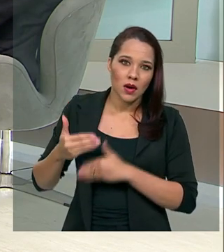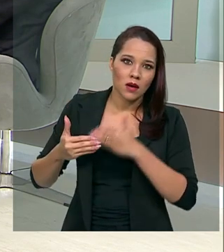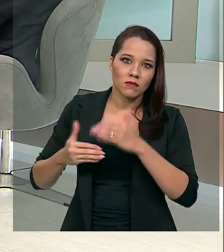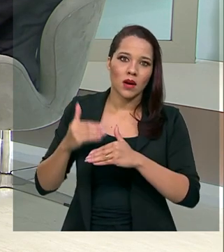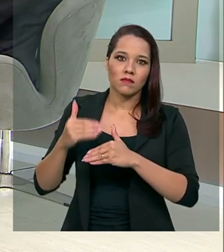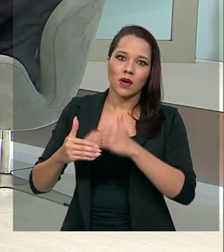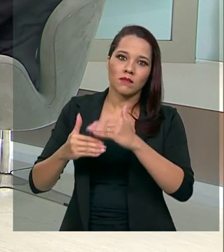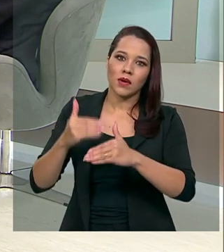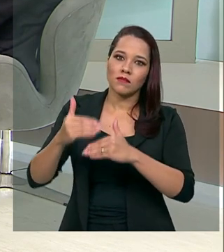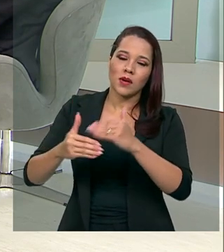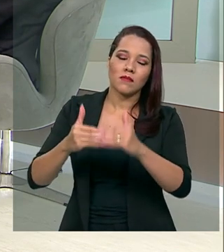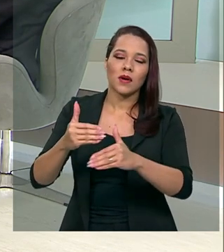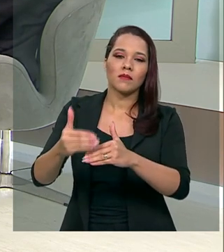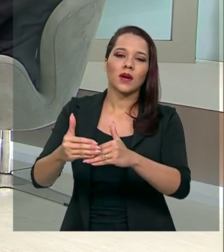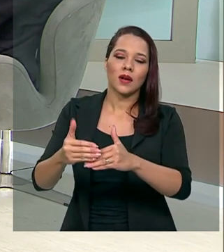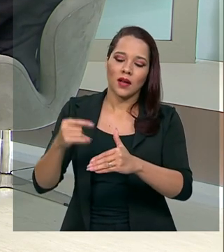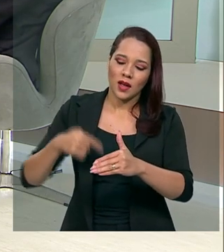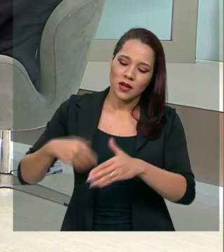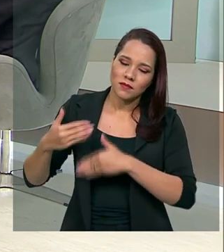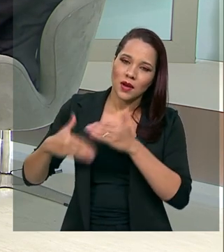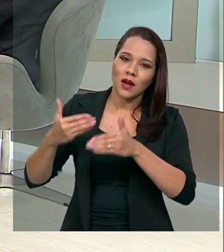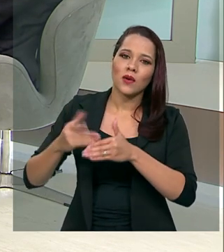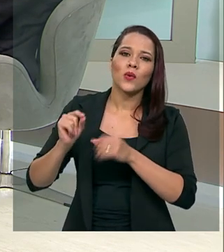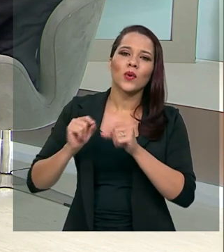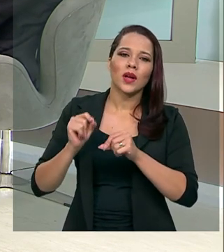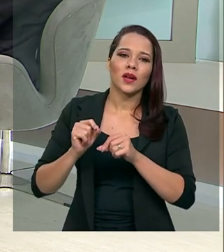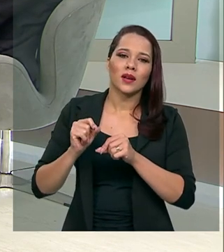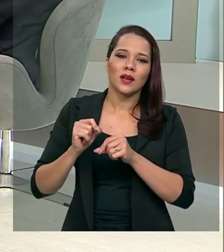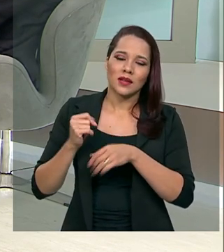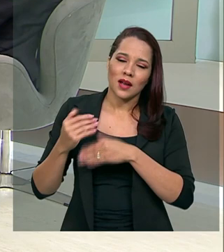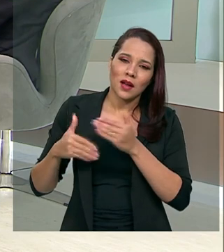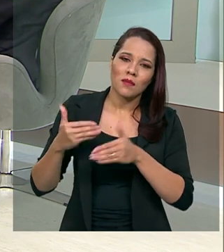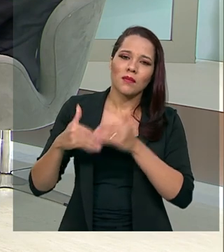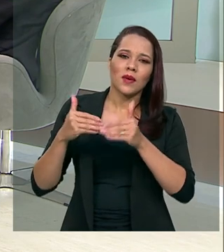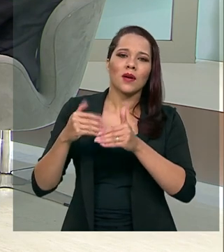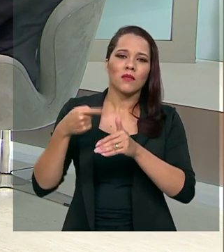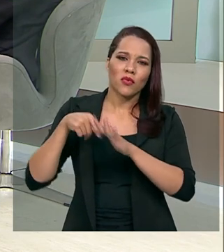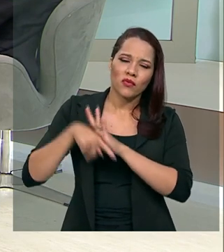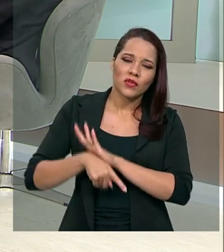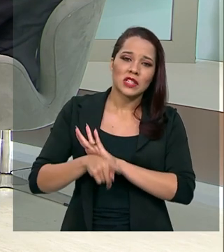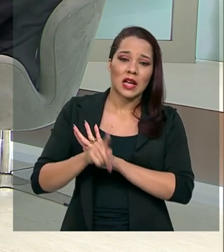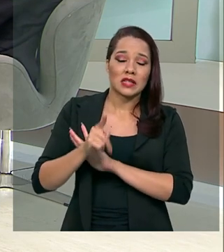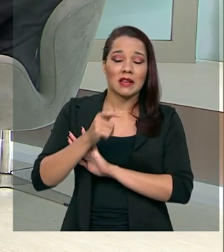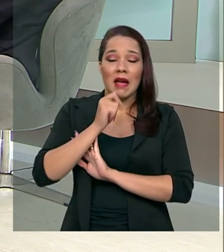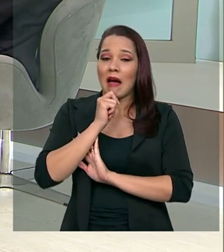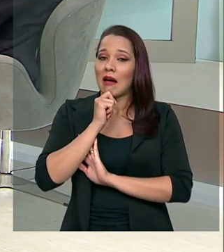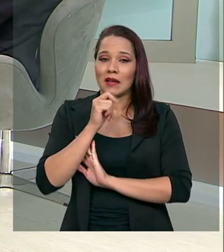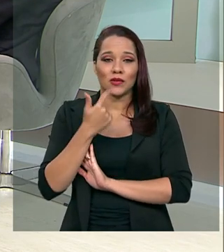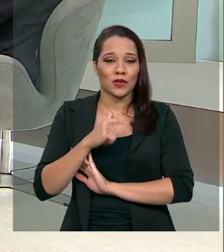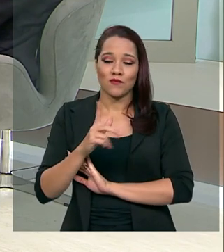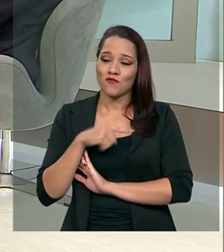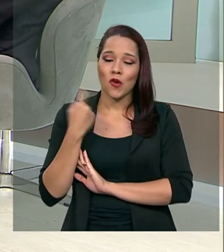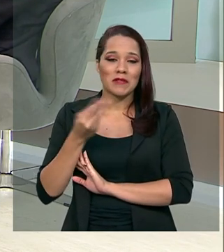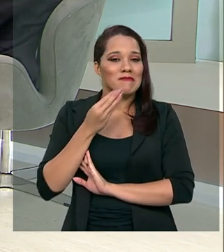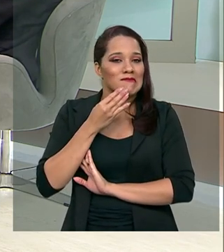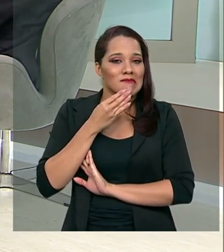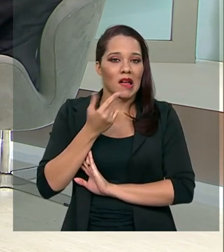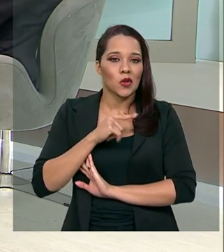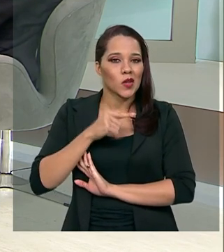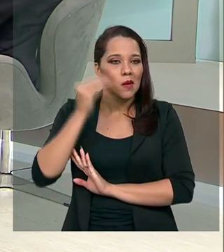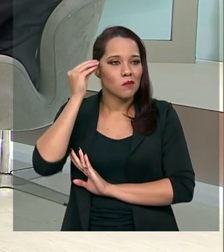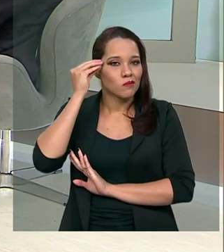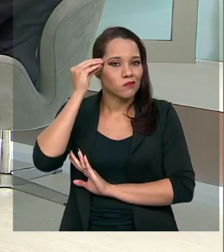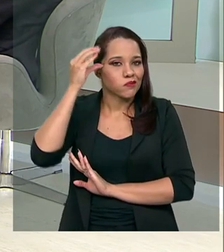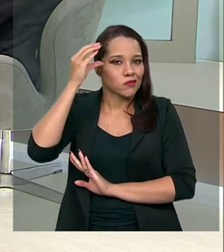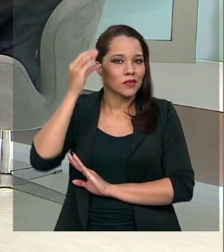numa profundidade necessária que nós ainda não temos. Nós ainda não somos maduros